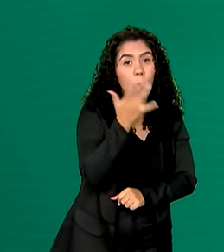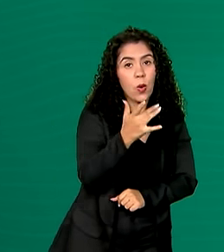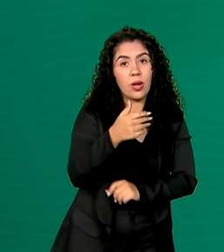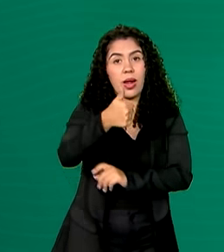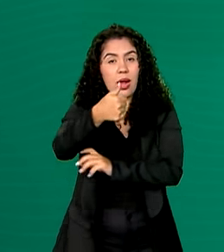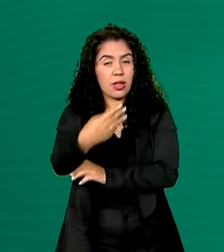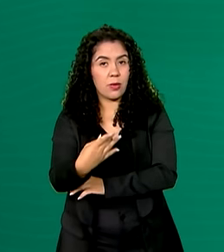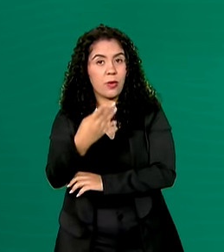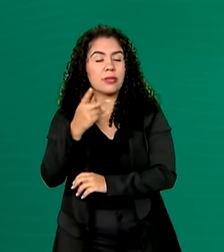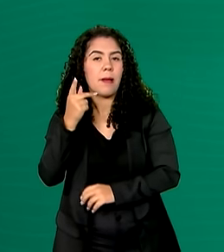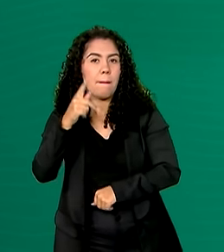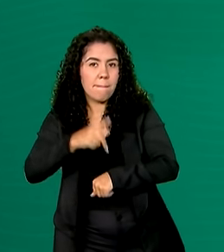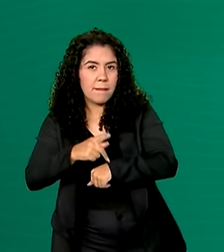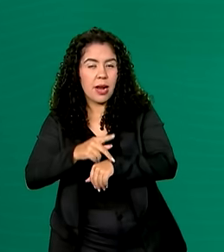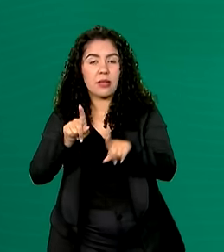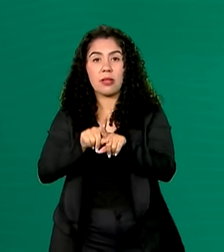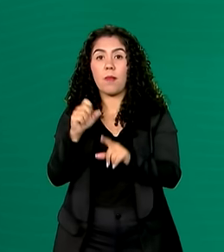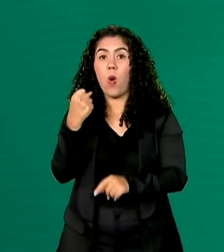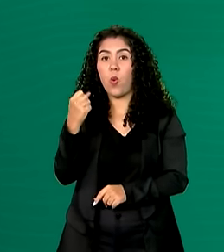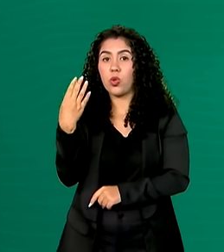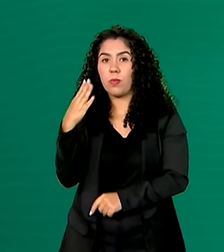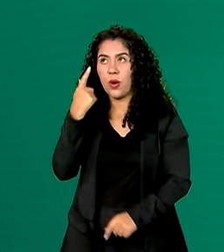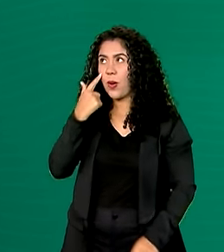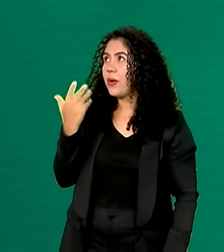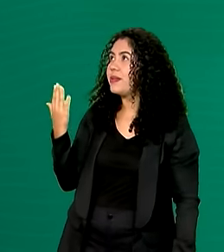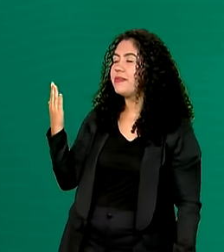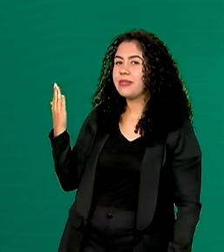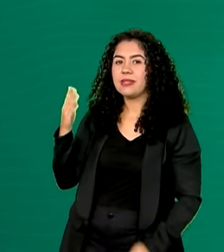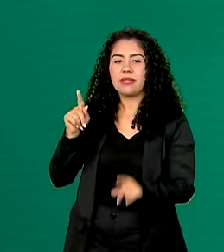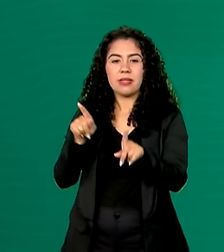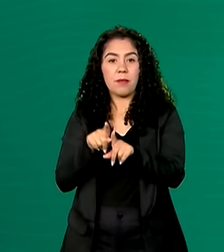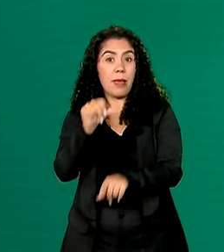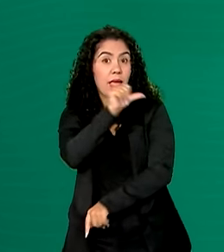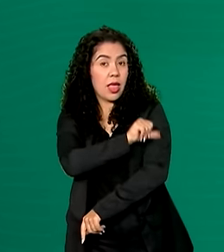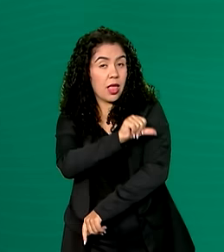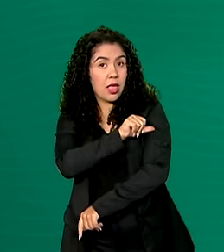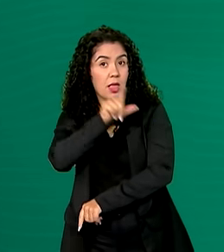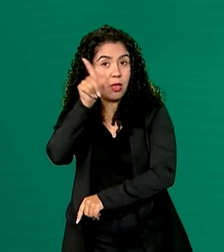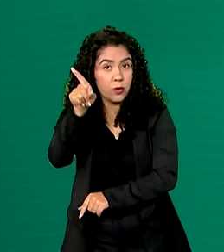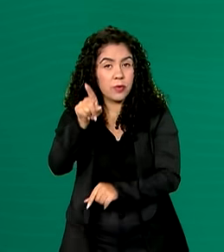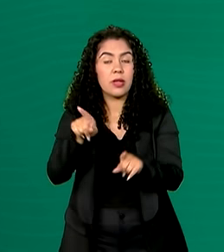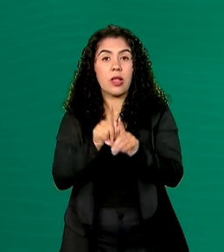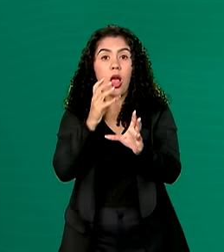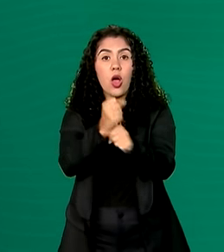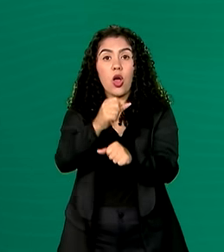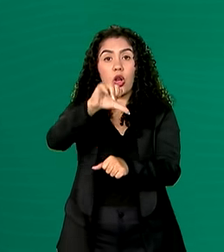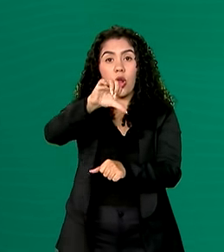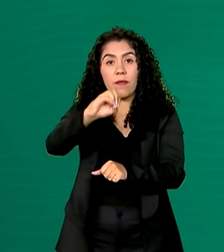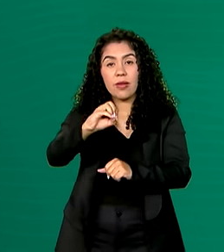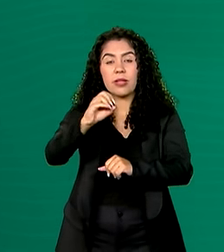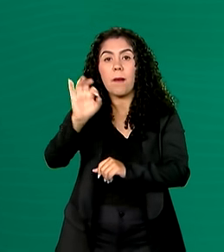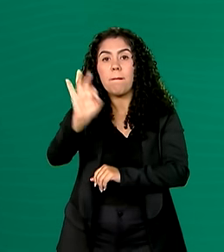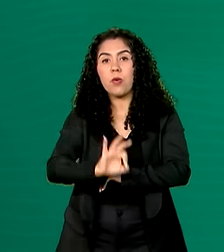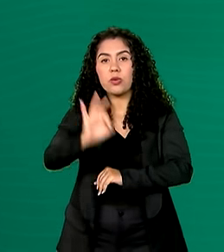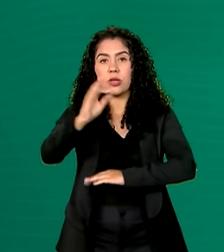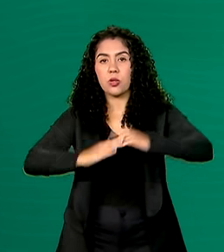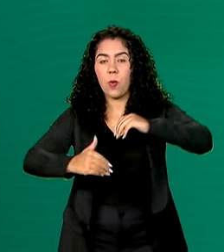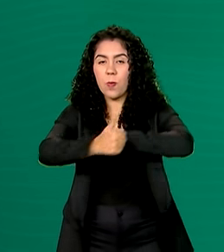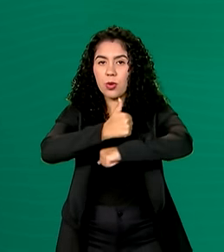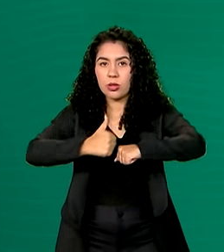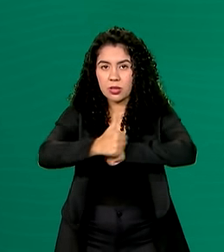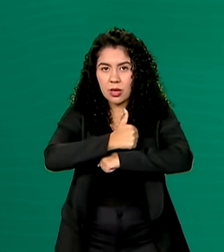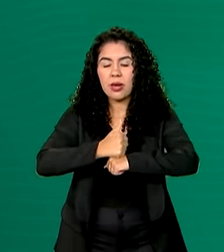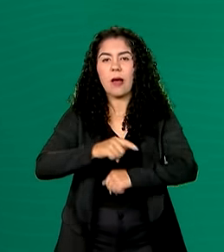e 8 bronzes. No Rio, em 2016, 90% dos competidores eram bolsistas e conquistaram um